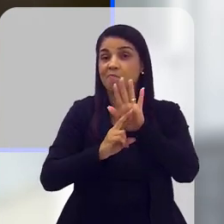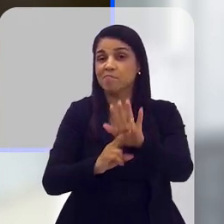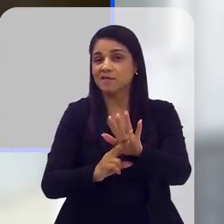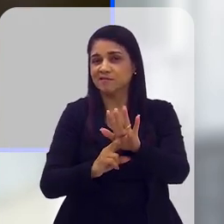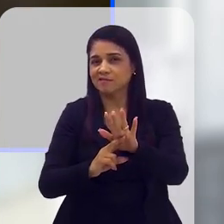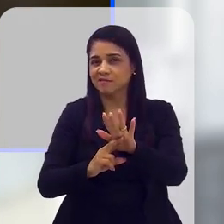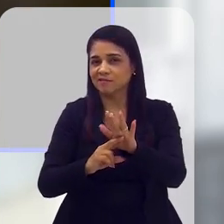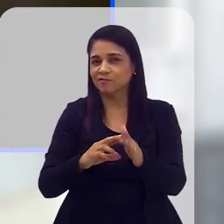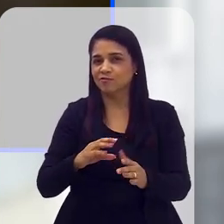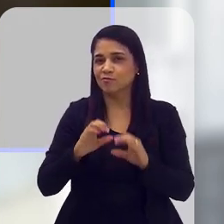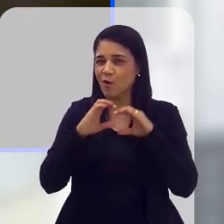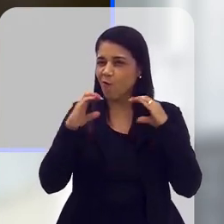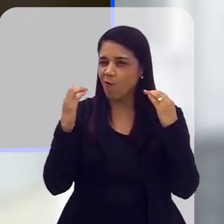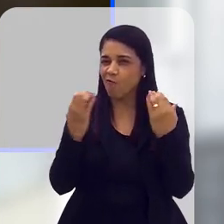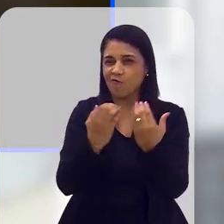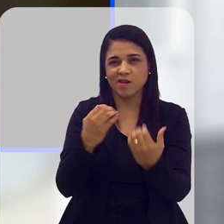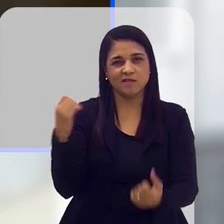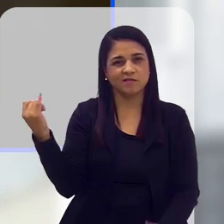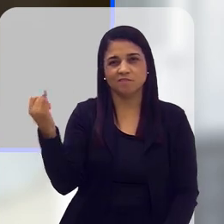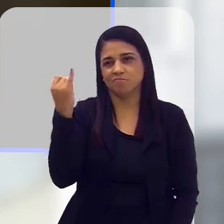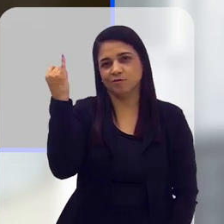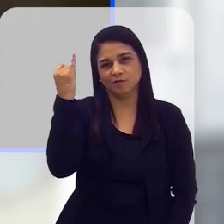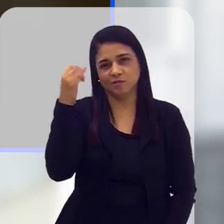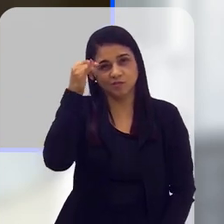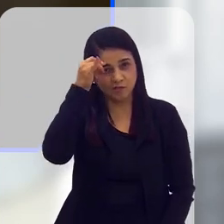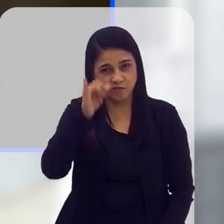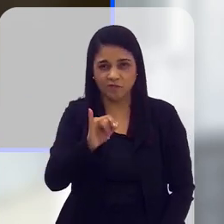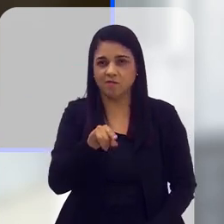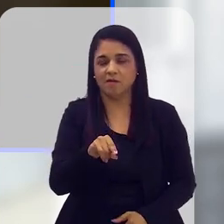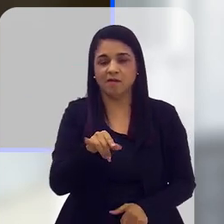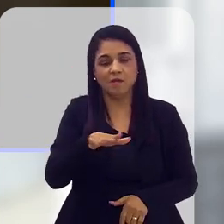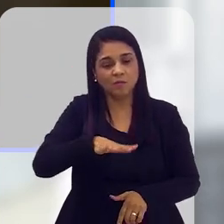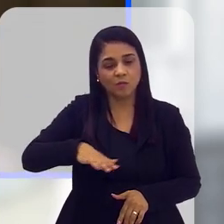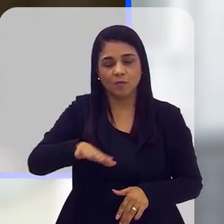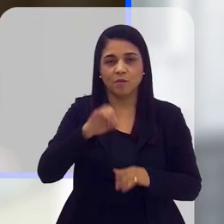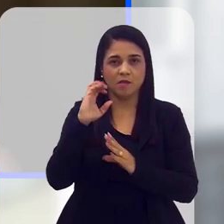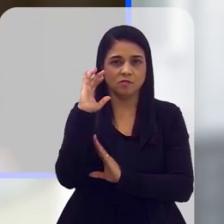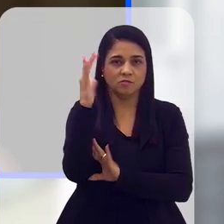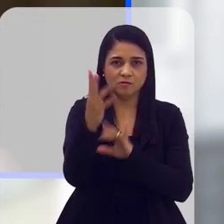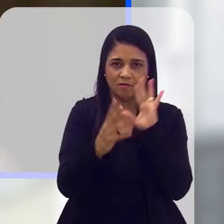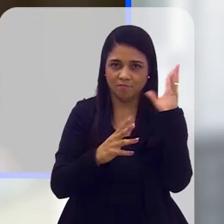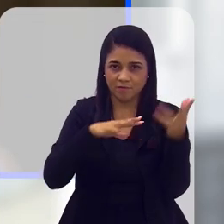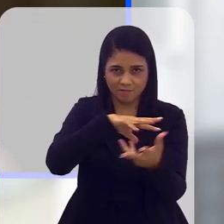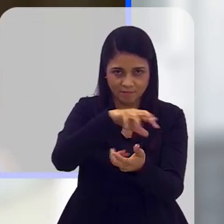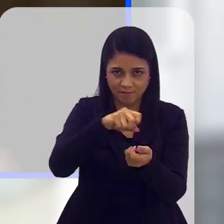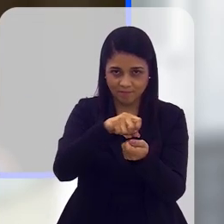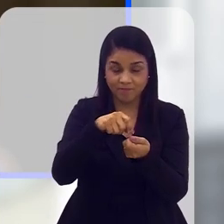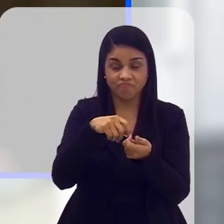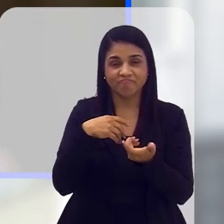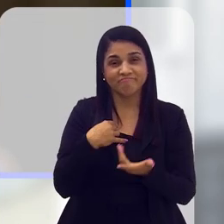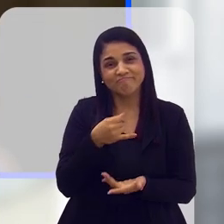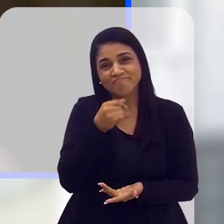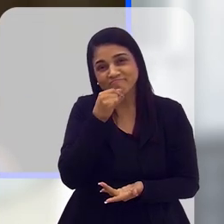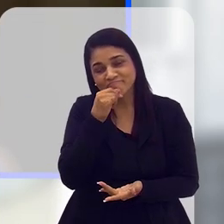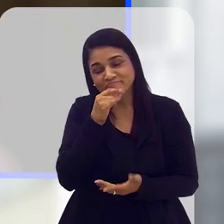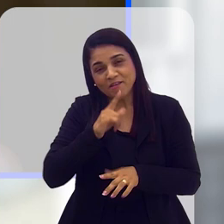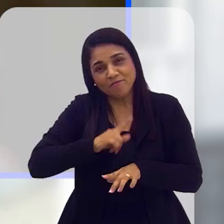anfitriões de uma conferência que é tão importante no âmbito ambiental, né?